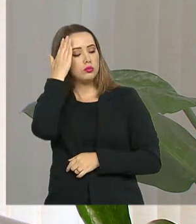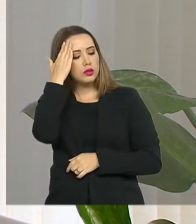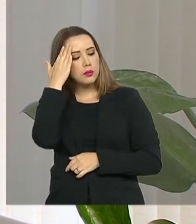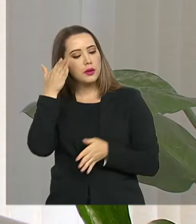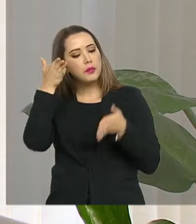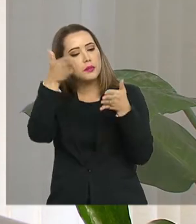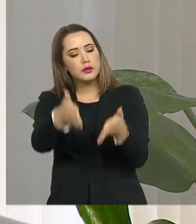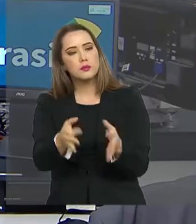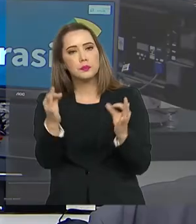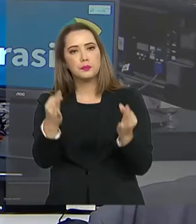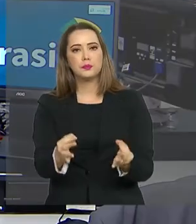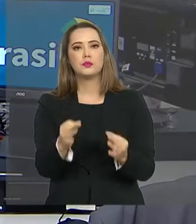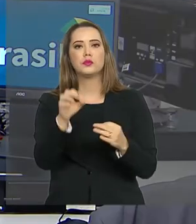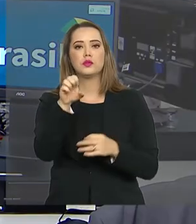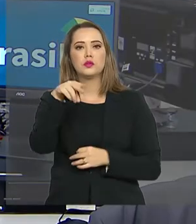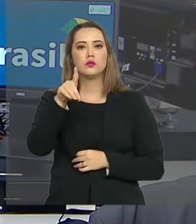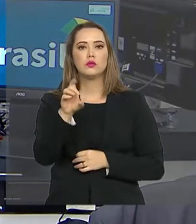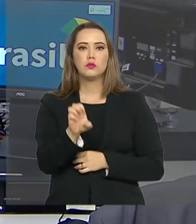realmente, do ENAD.